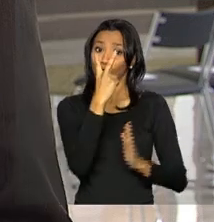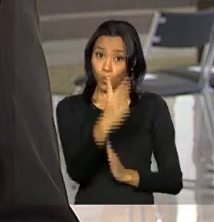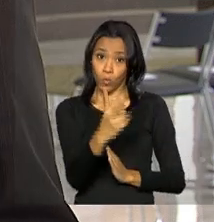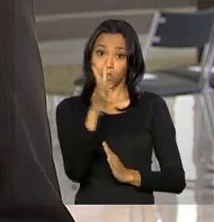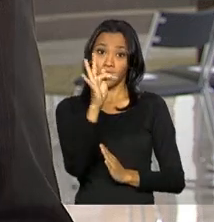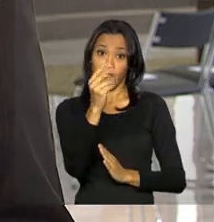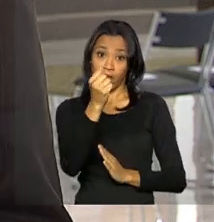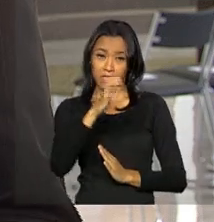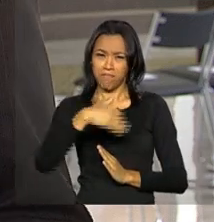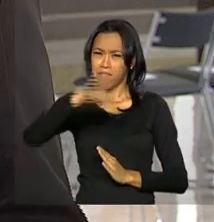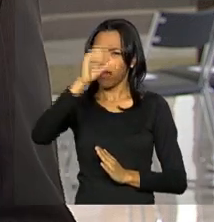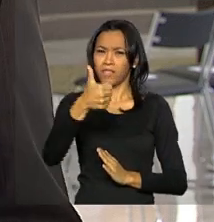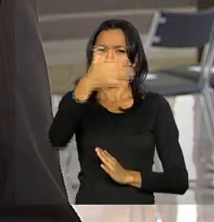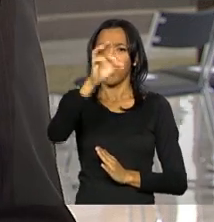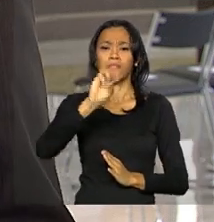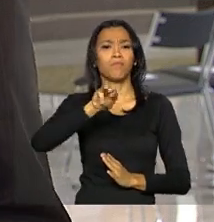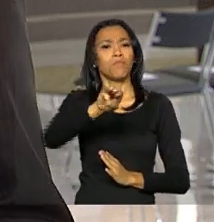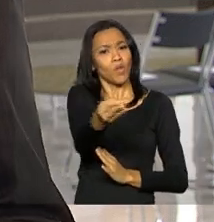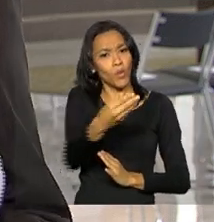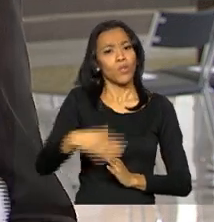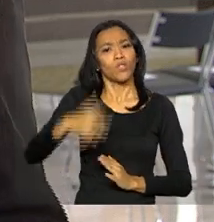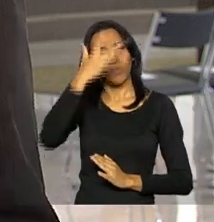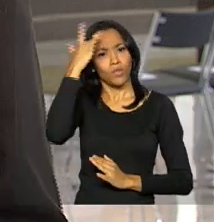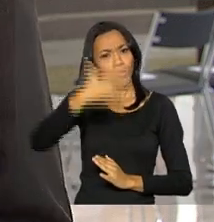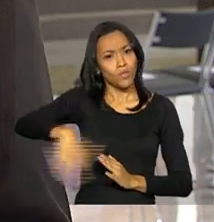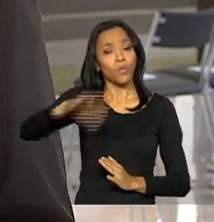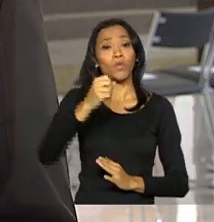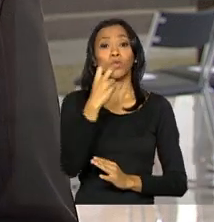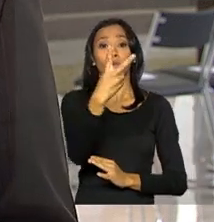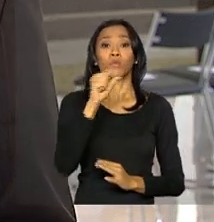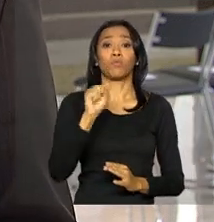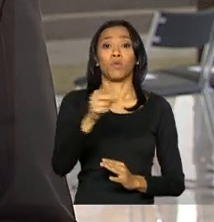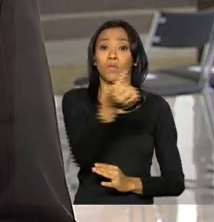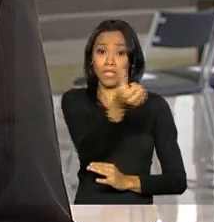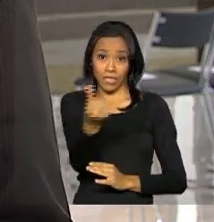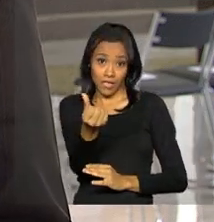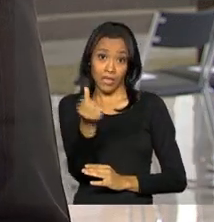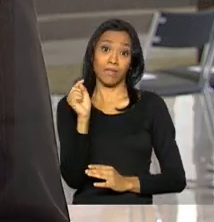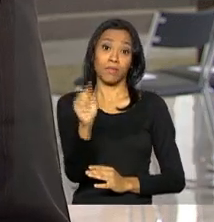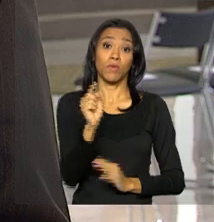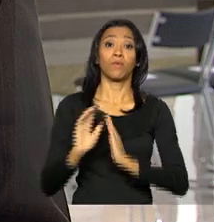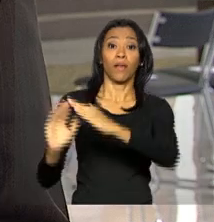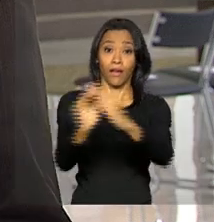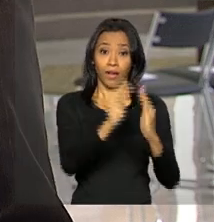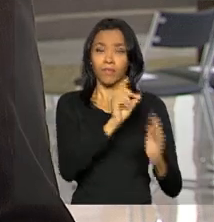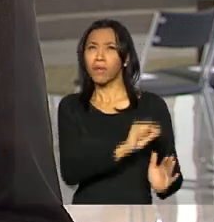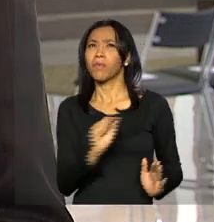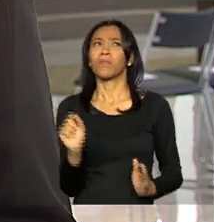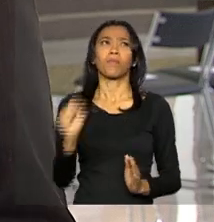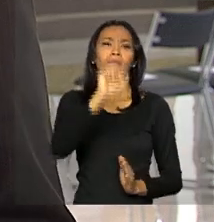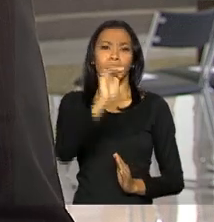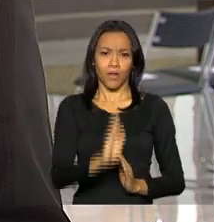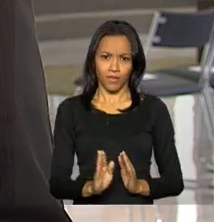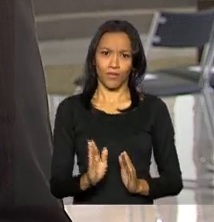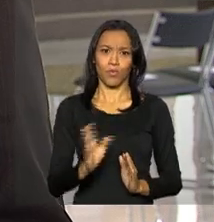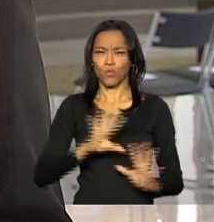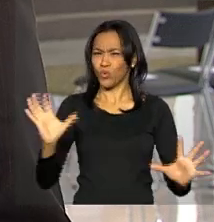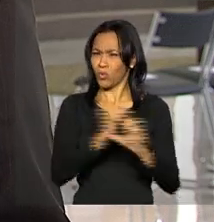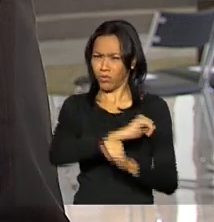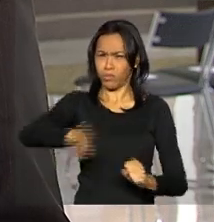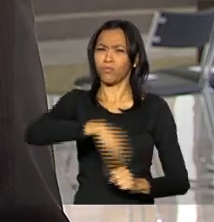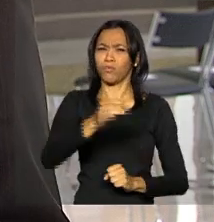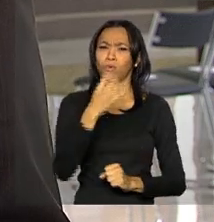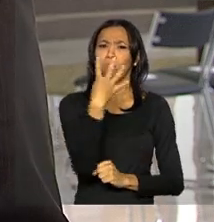milhões de pessoas com a entrega de 2 milhões e 600 mil moradias em todo o país, de um total de 4